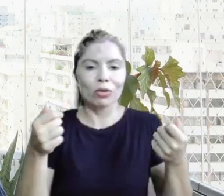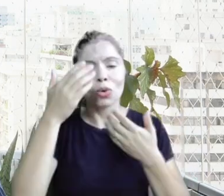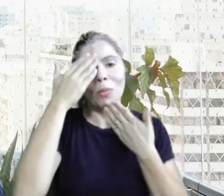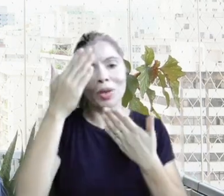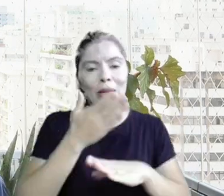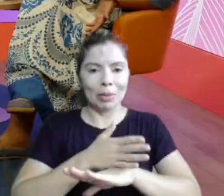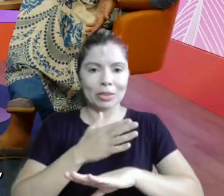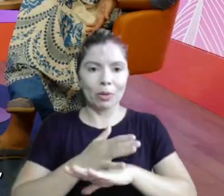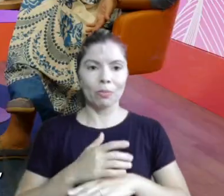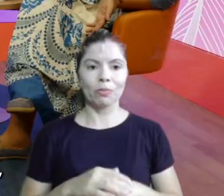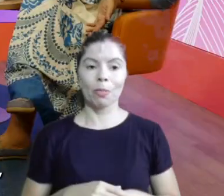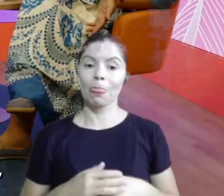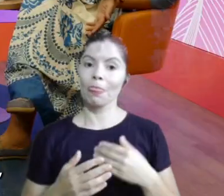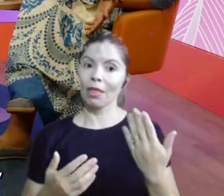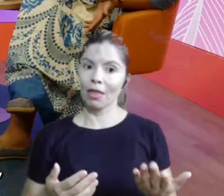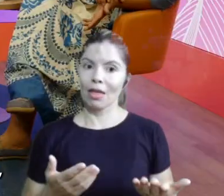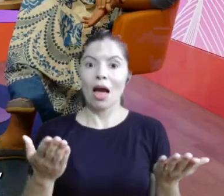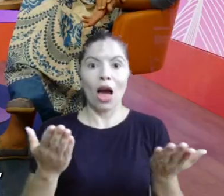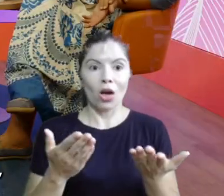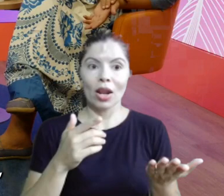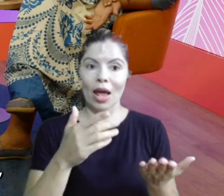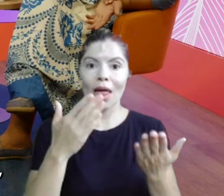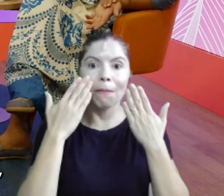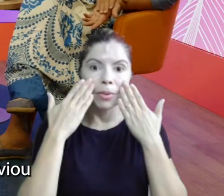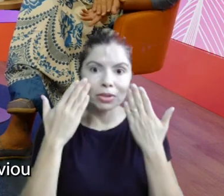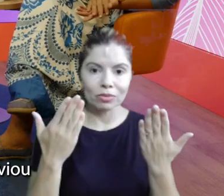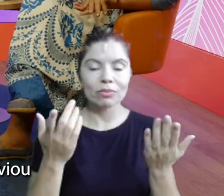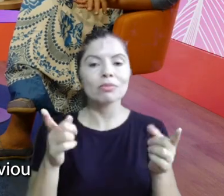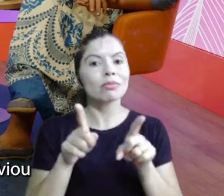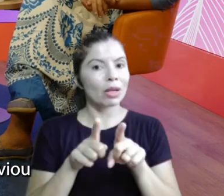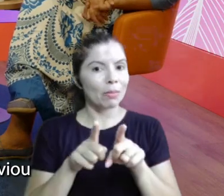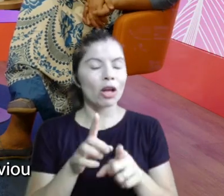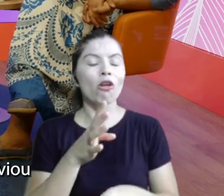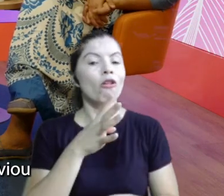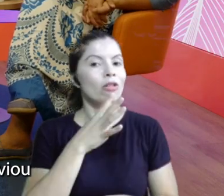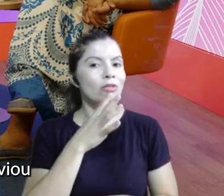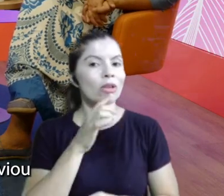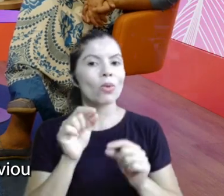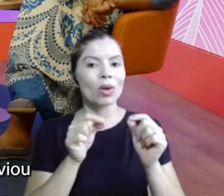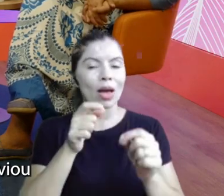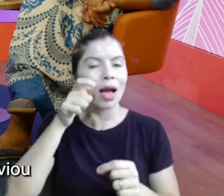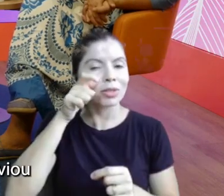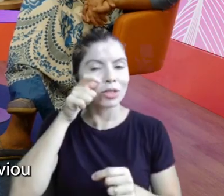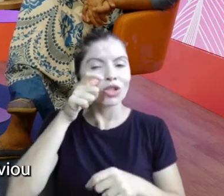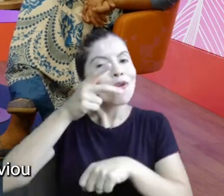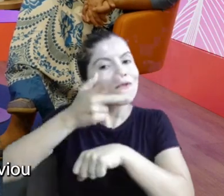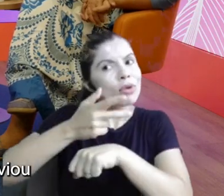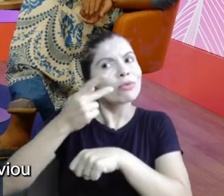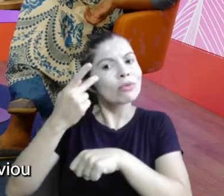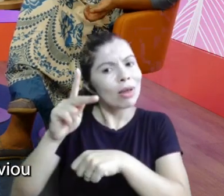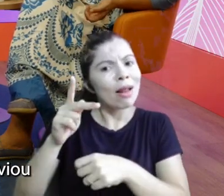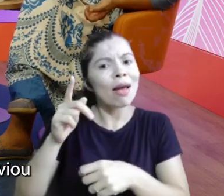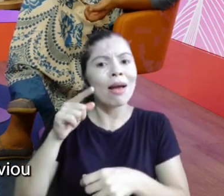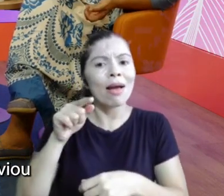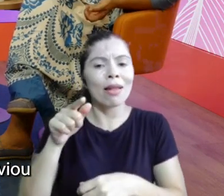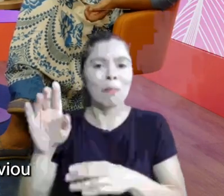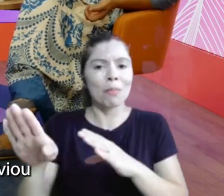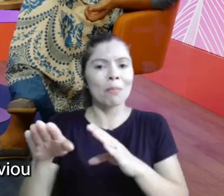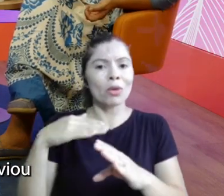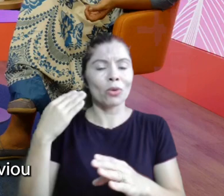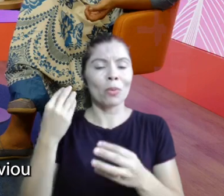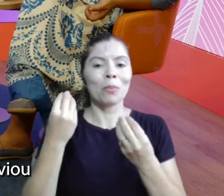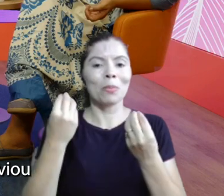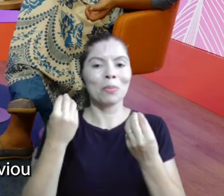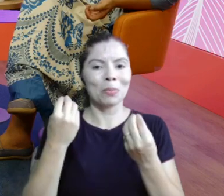participação. E agora que a Juliana se apresentou, a gente também vai conhecer, assistir um vídeo que a Juliana